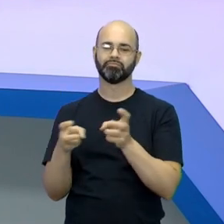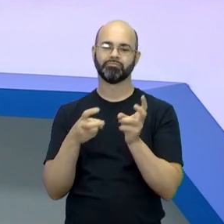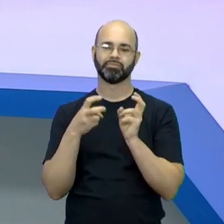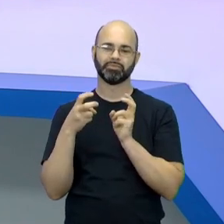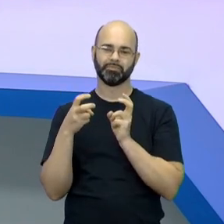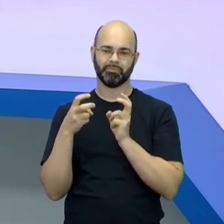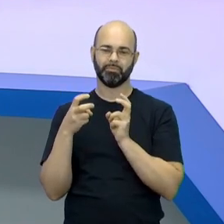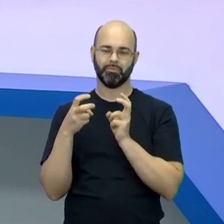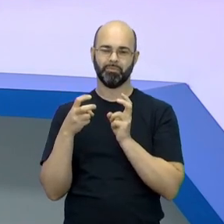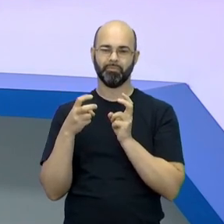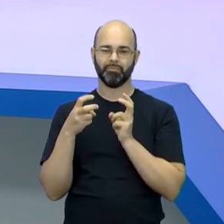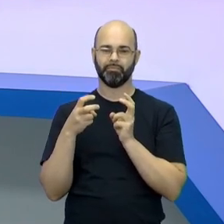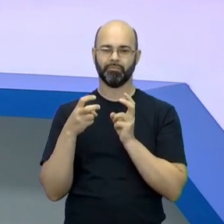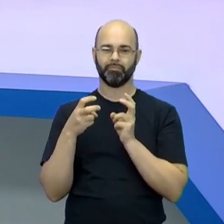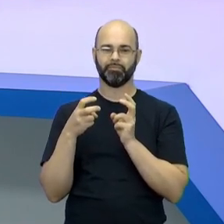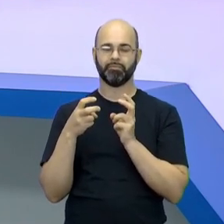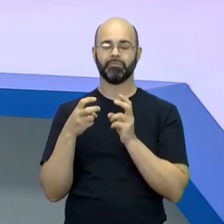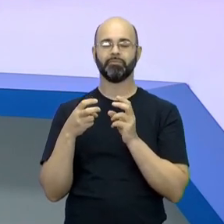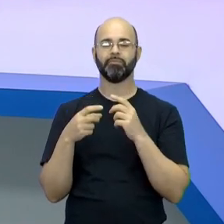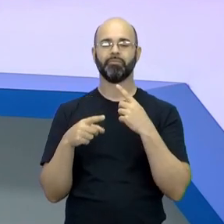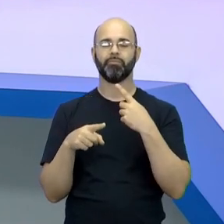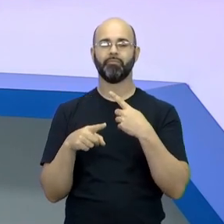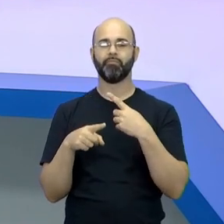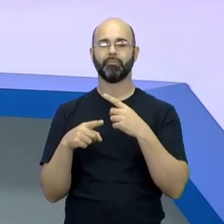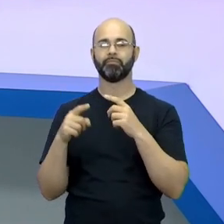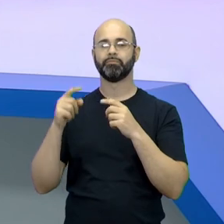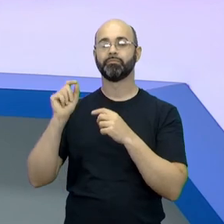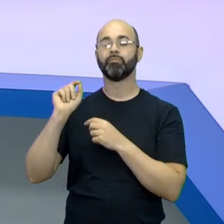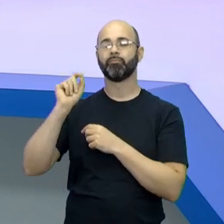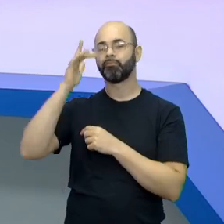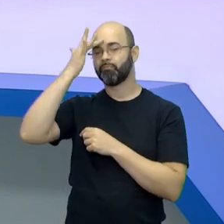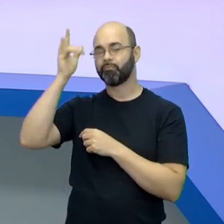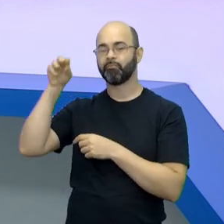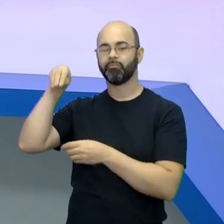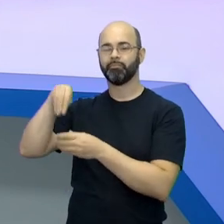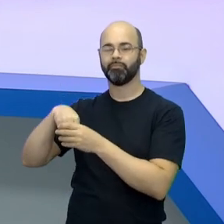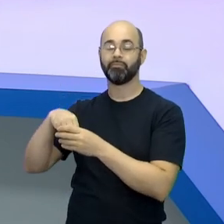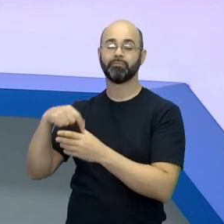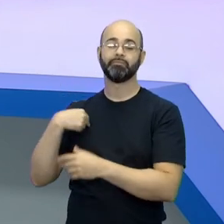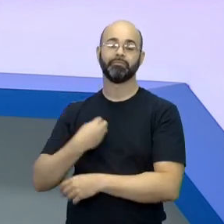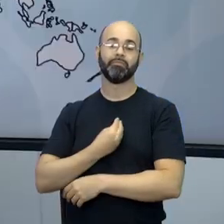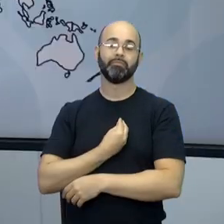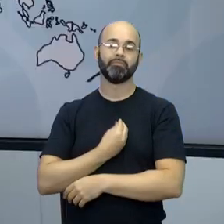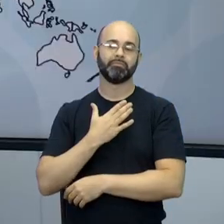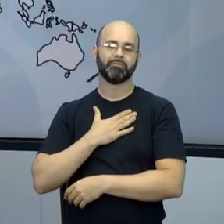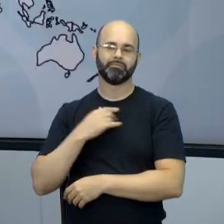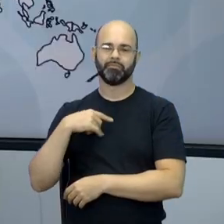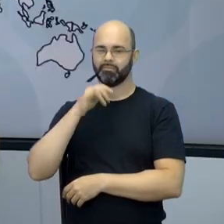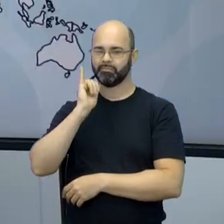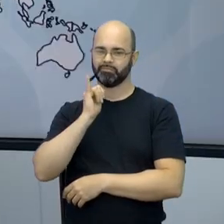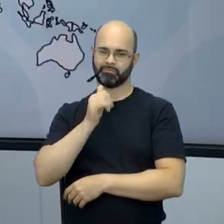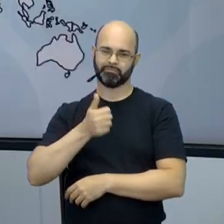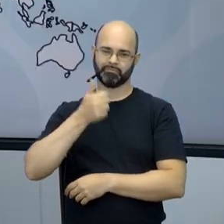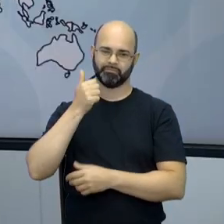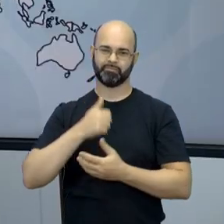perspectiva da África por quem é da África. Então deixa eu contar a minha história. Isso é importante porque é assim... Não conte a história.